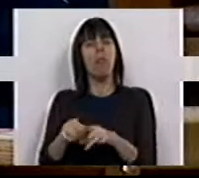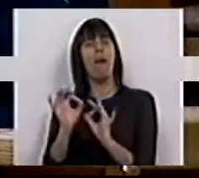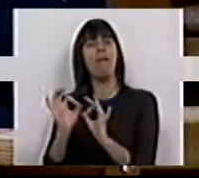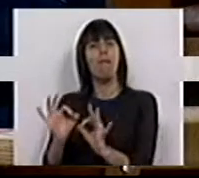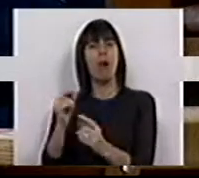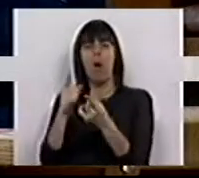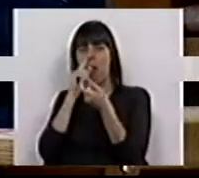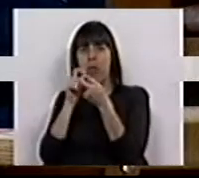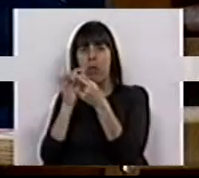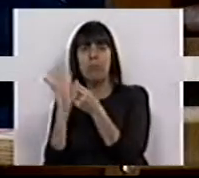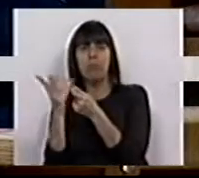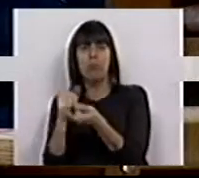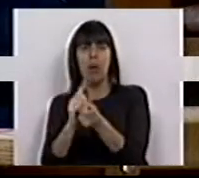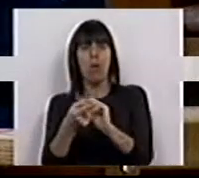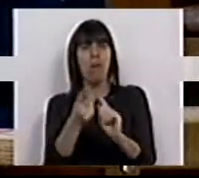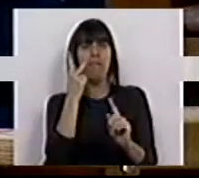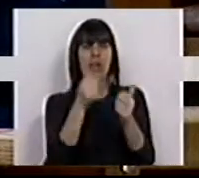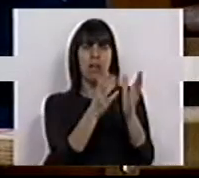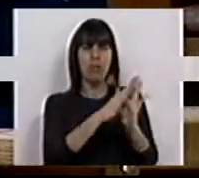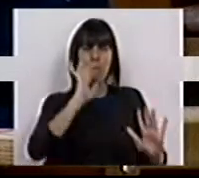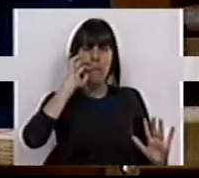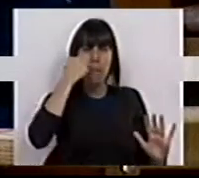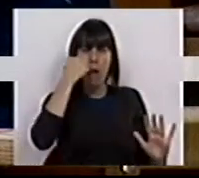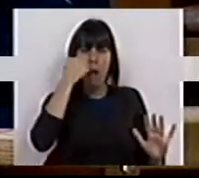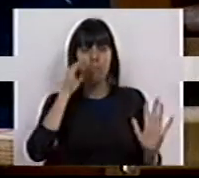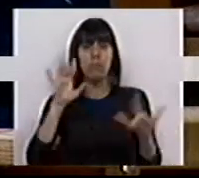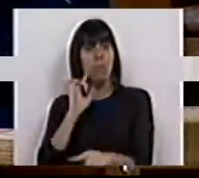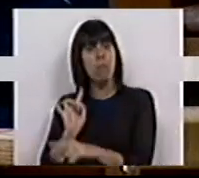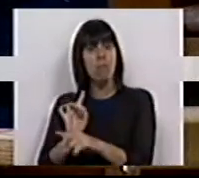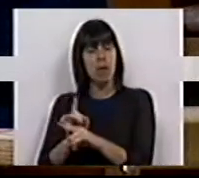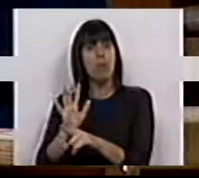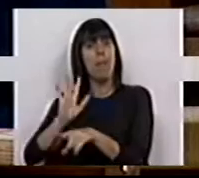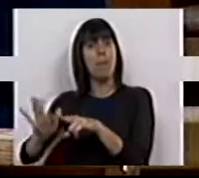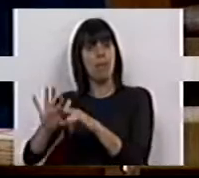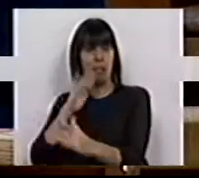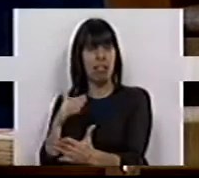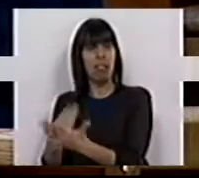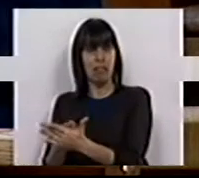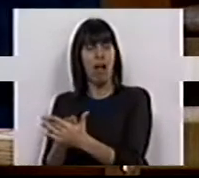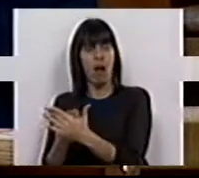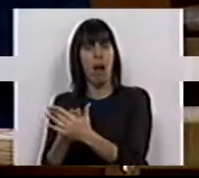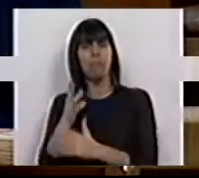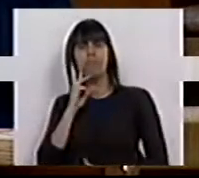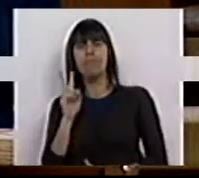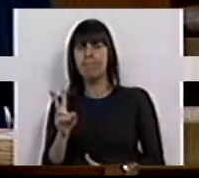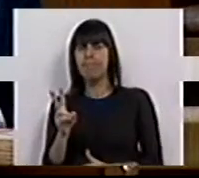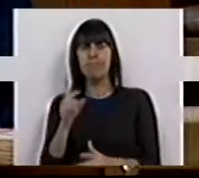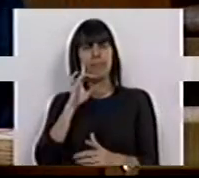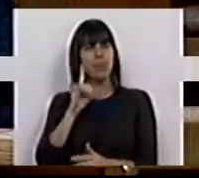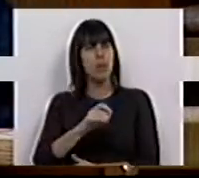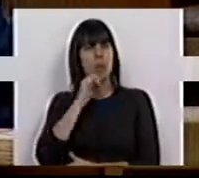privilégio de uns poucos, à custa da vida de todos. O mesmo privilégio que encontramos na mais